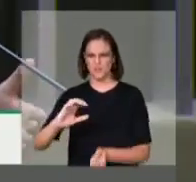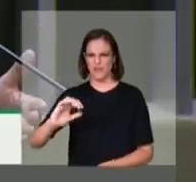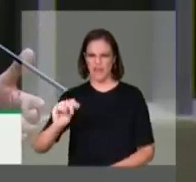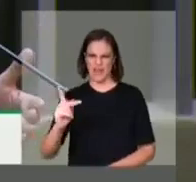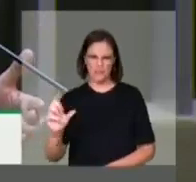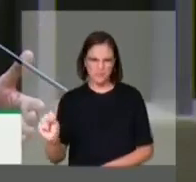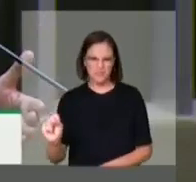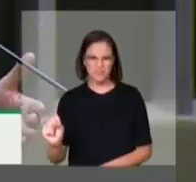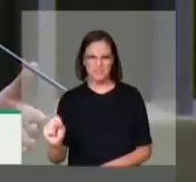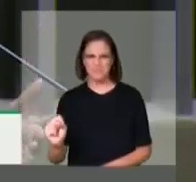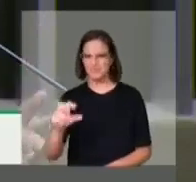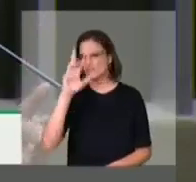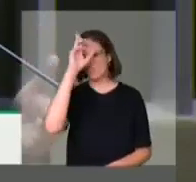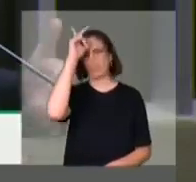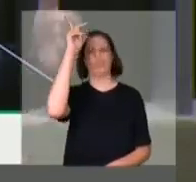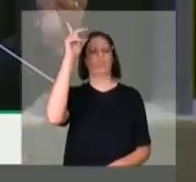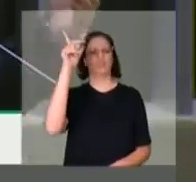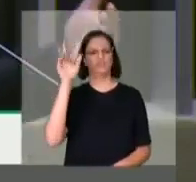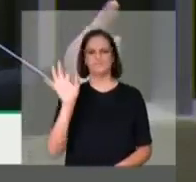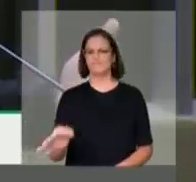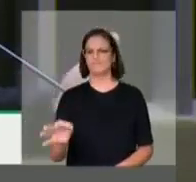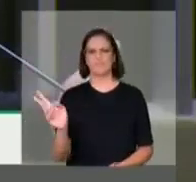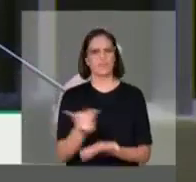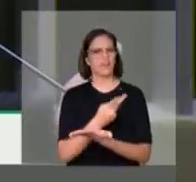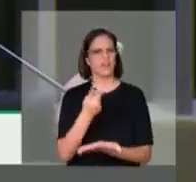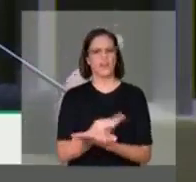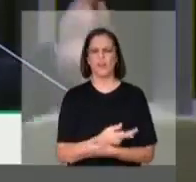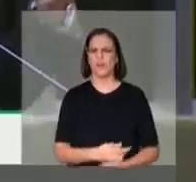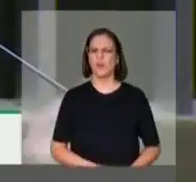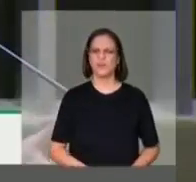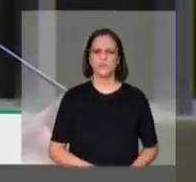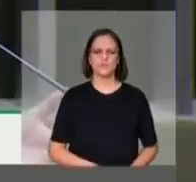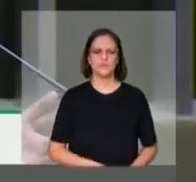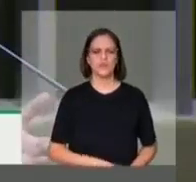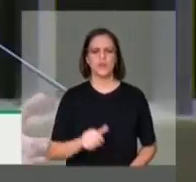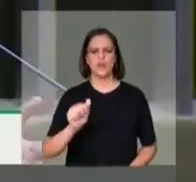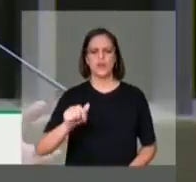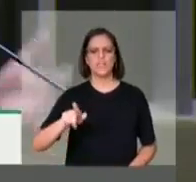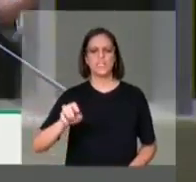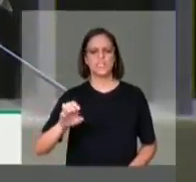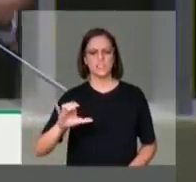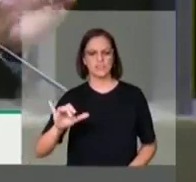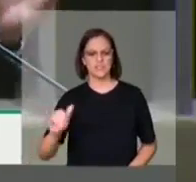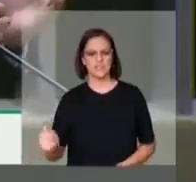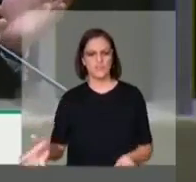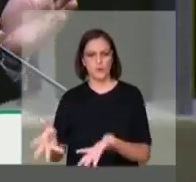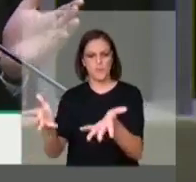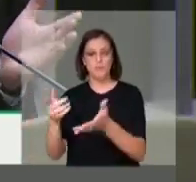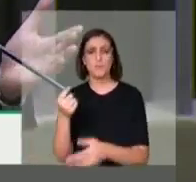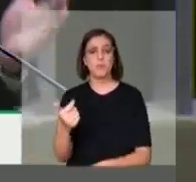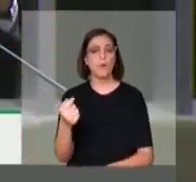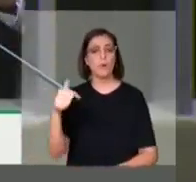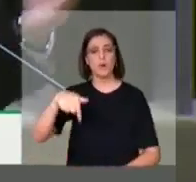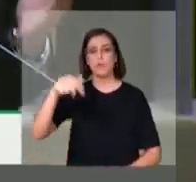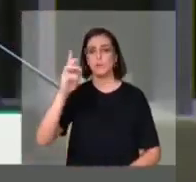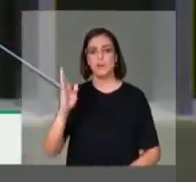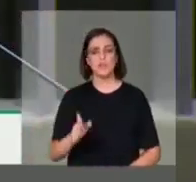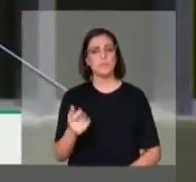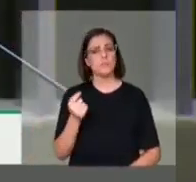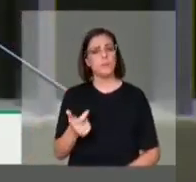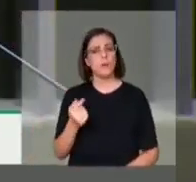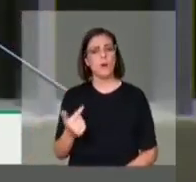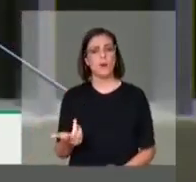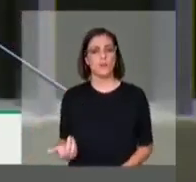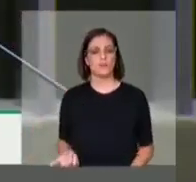equivocada. O Brasil não tem muitas agências de fomento, tem poucas. Os Estados Unidos da América, que tanto